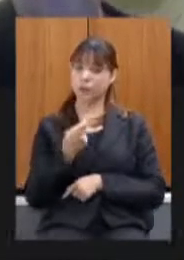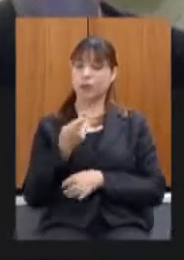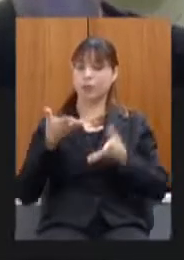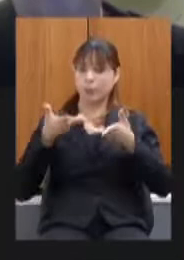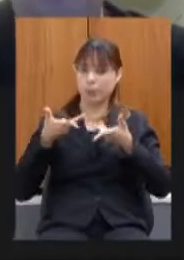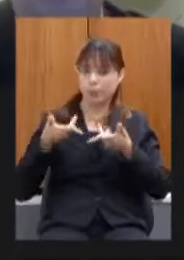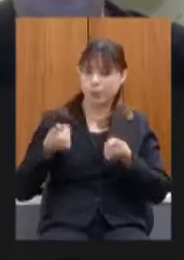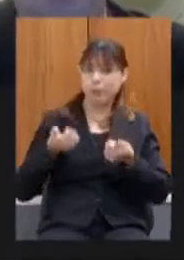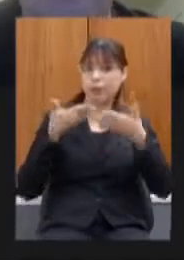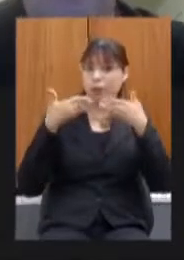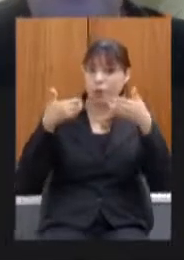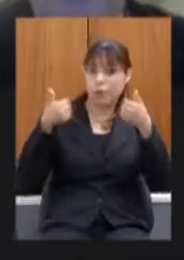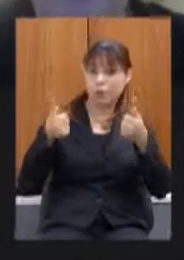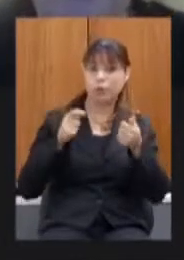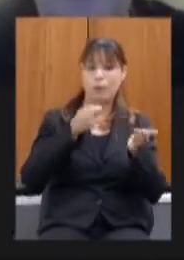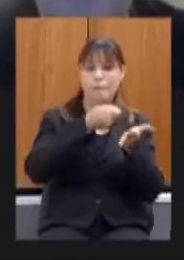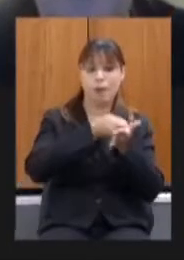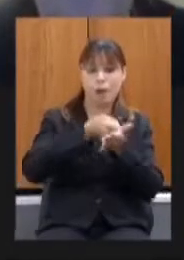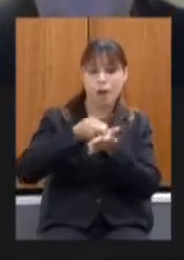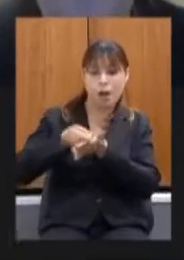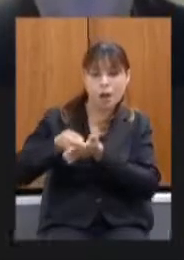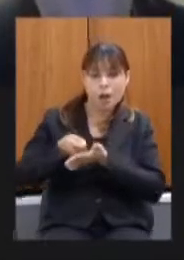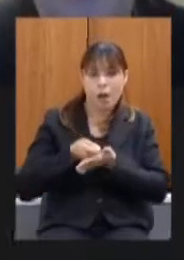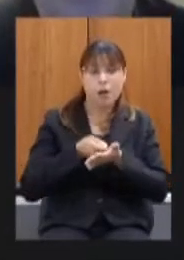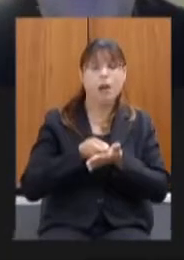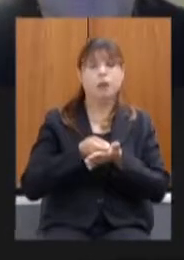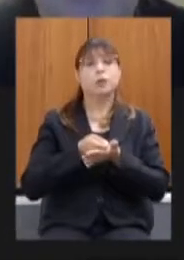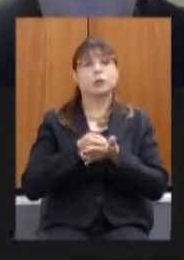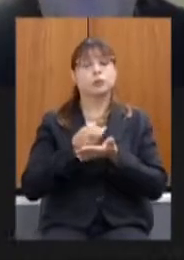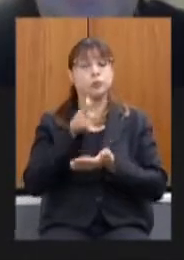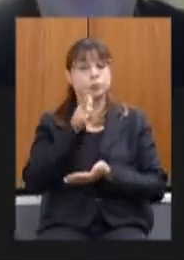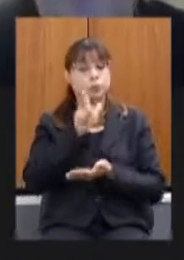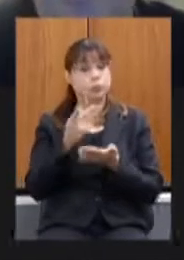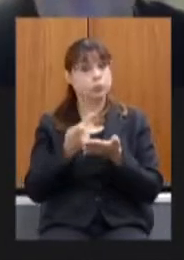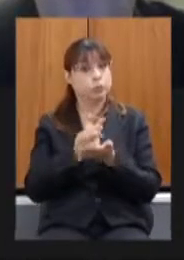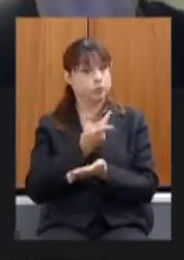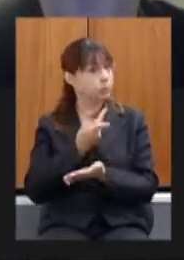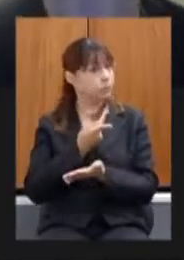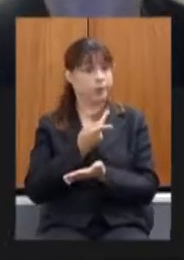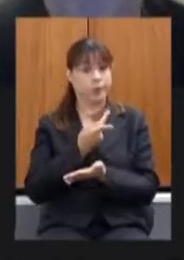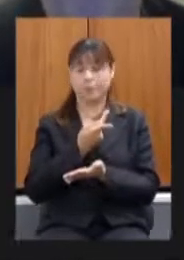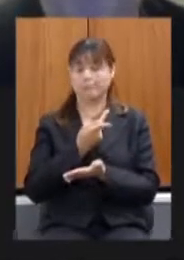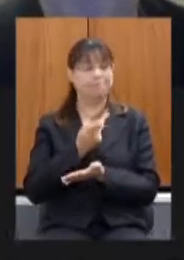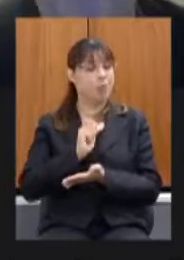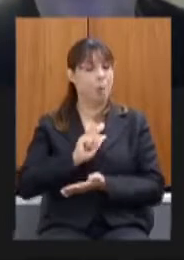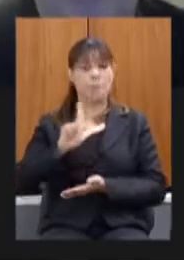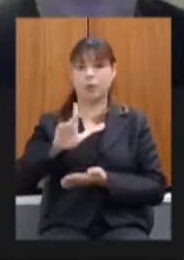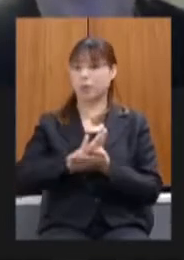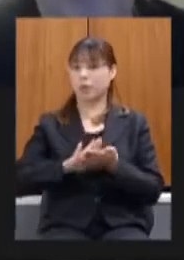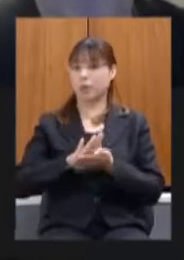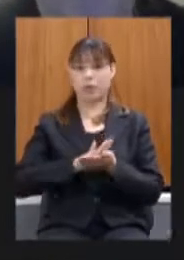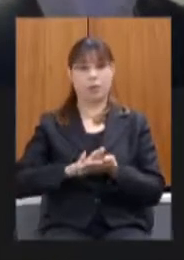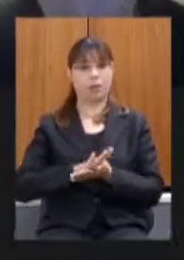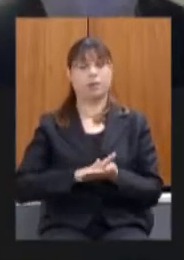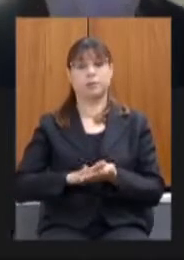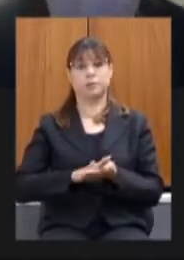e todo esse pagamento conseguiu ser realizado sem aumento de contribuição para os servidores